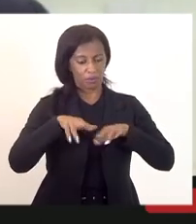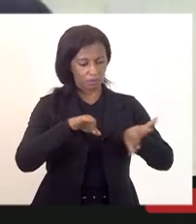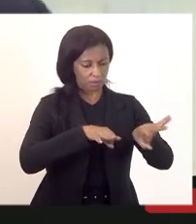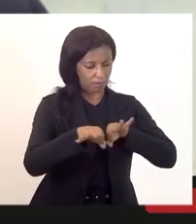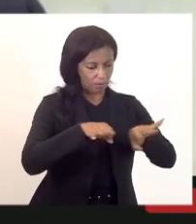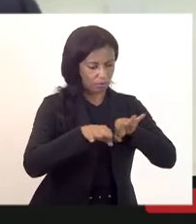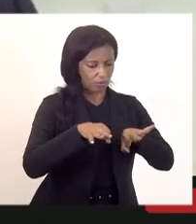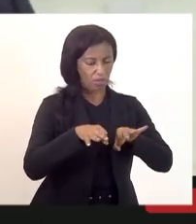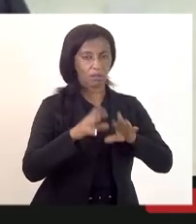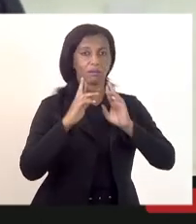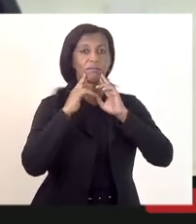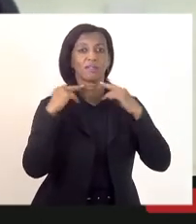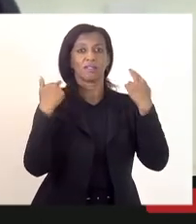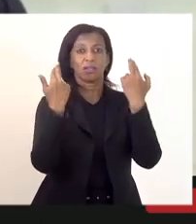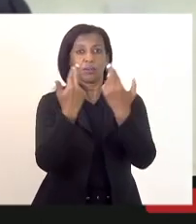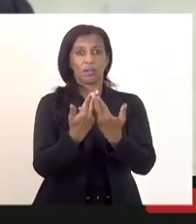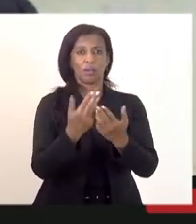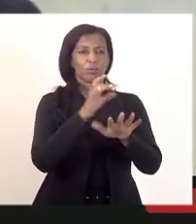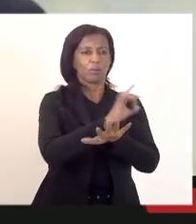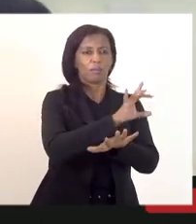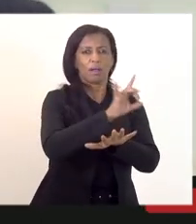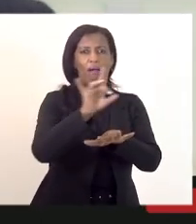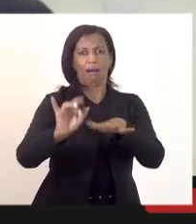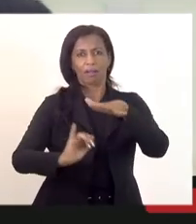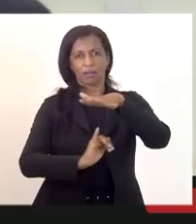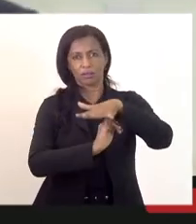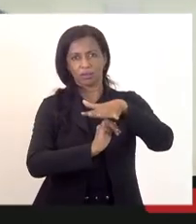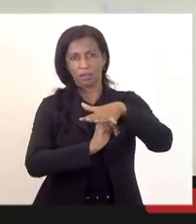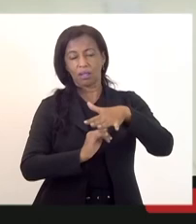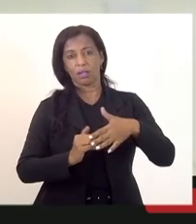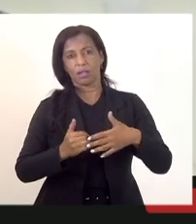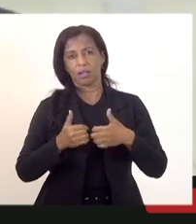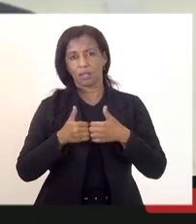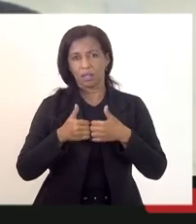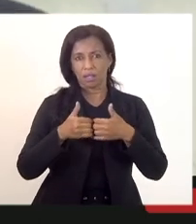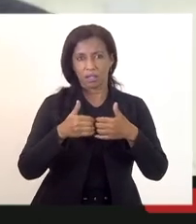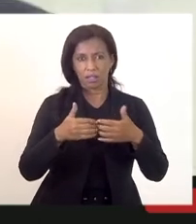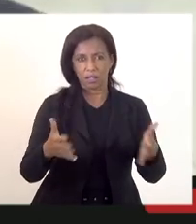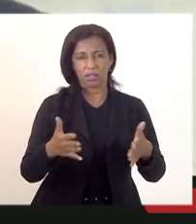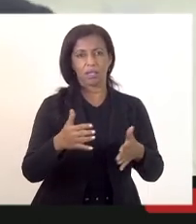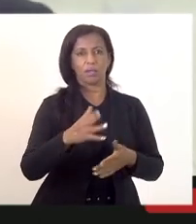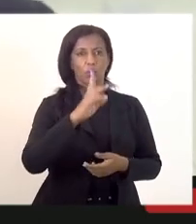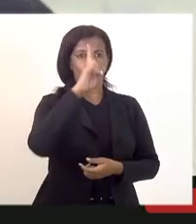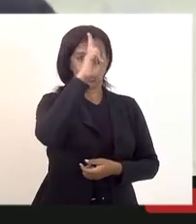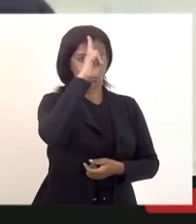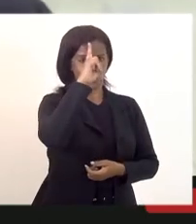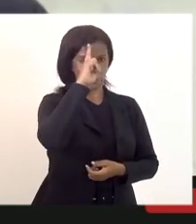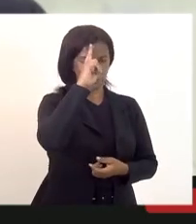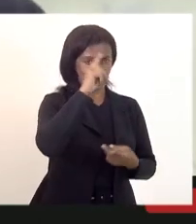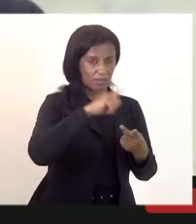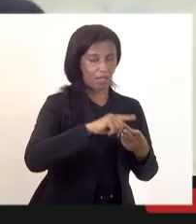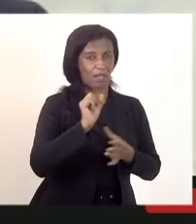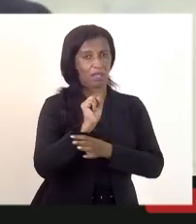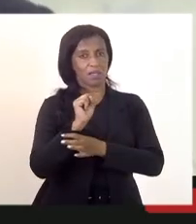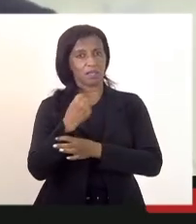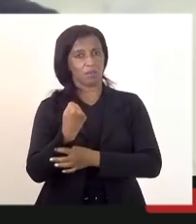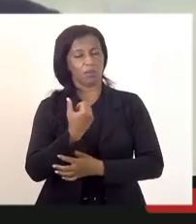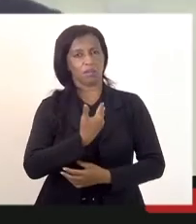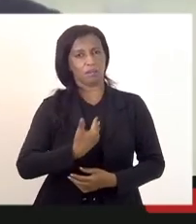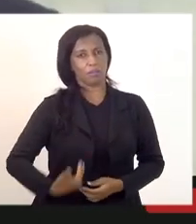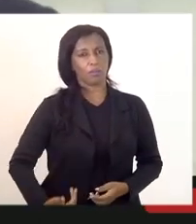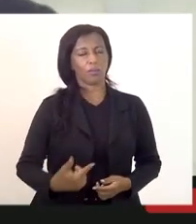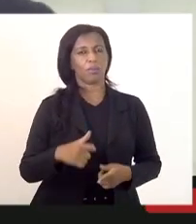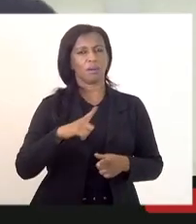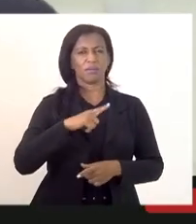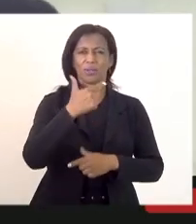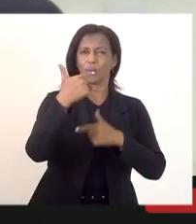específicas sobre cada instituição iniciamos com as carreiras militares com as carreiras da segurança pública mas tem